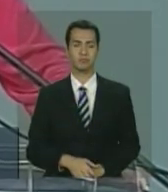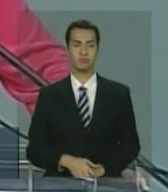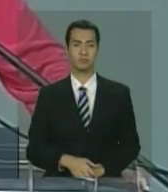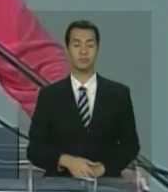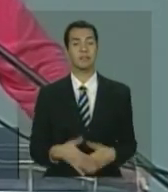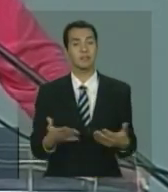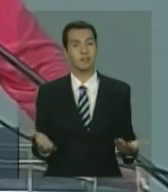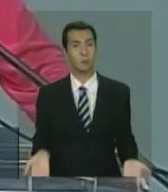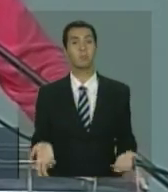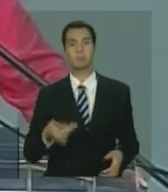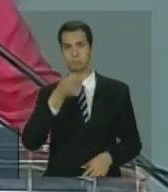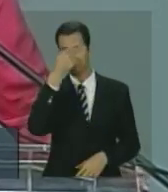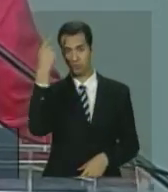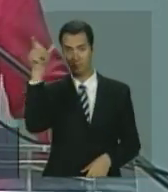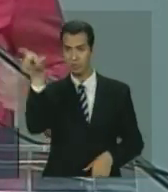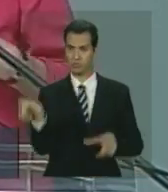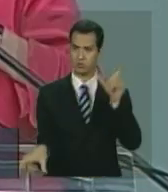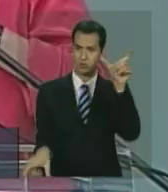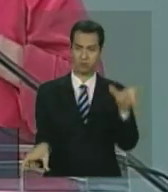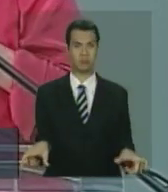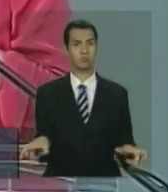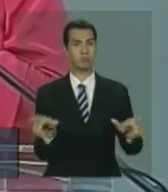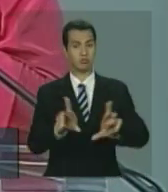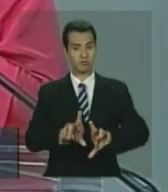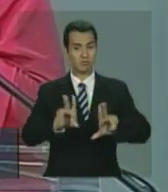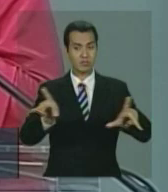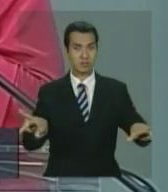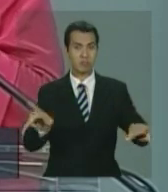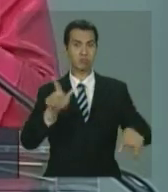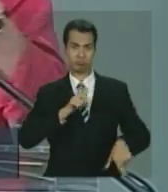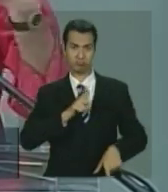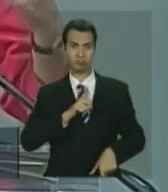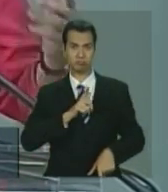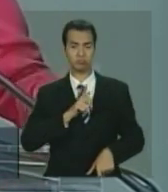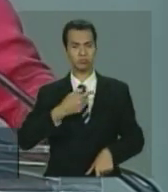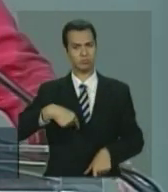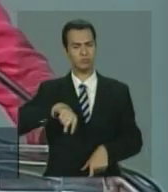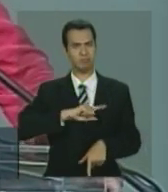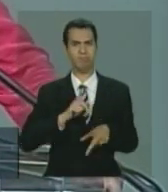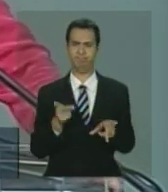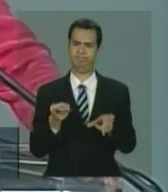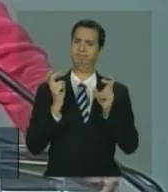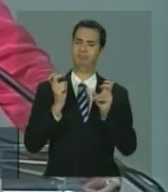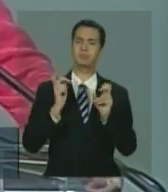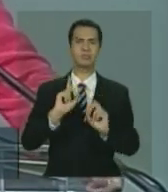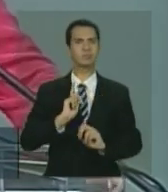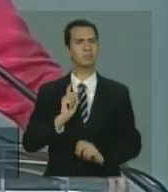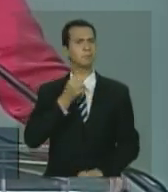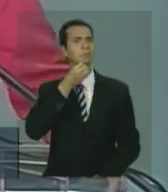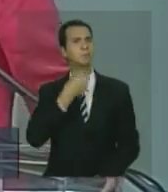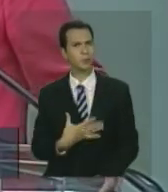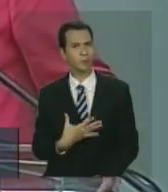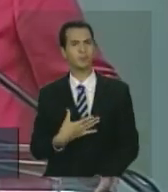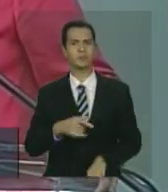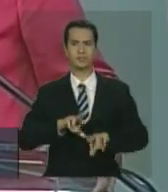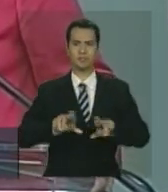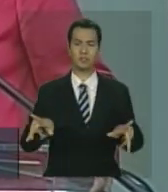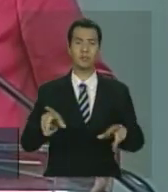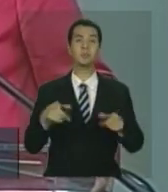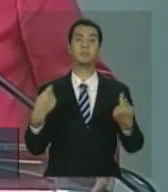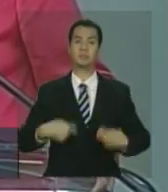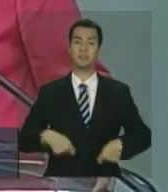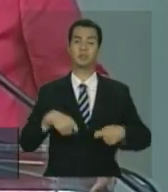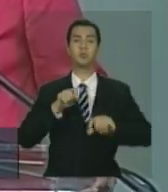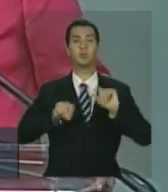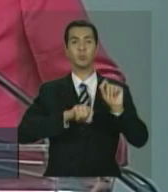diferença entre as pessoas, nós instintivamente sabemos que é uma coisa boa, oportunidade